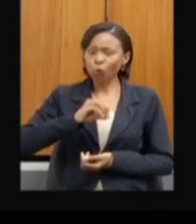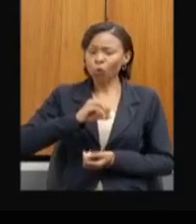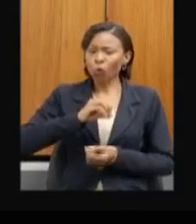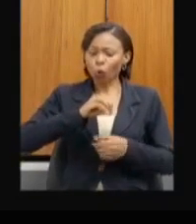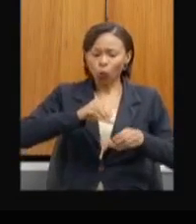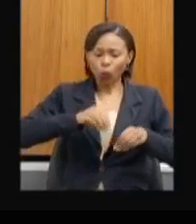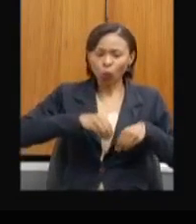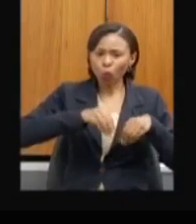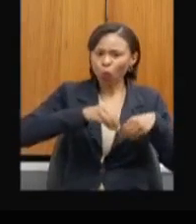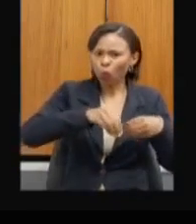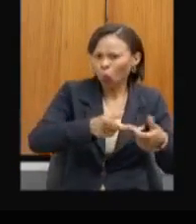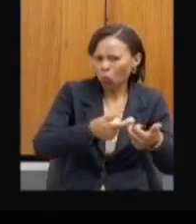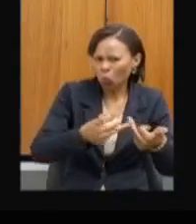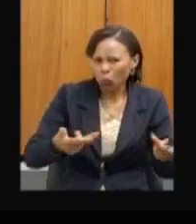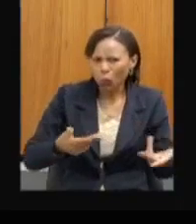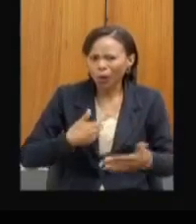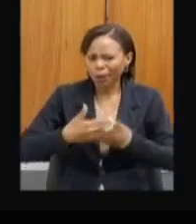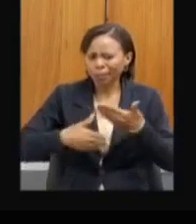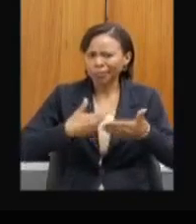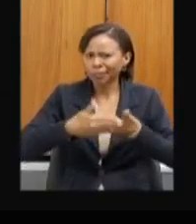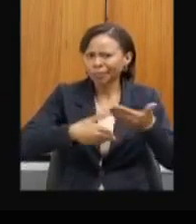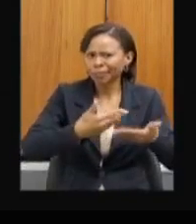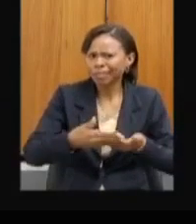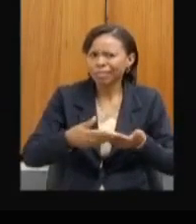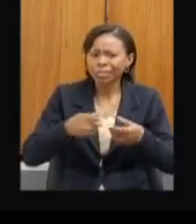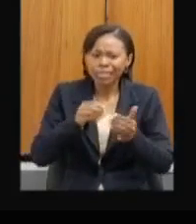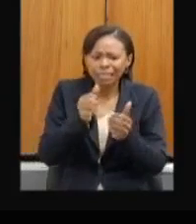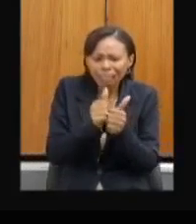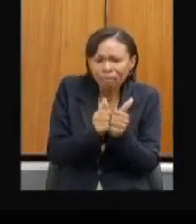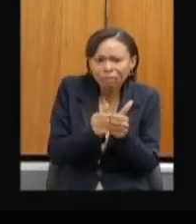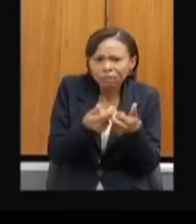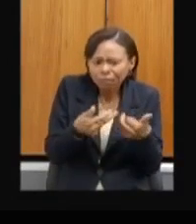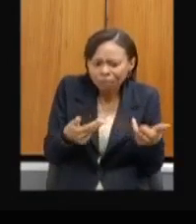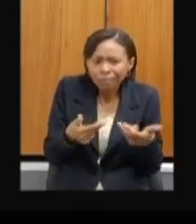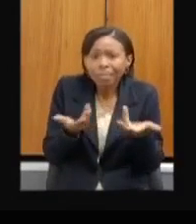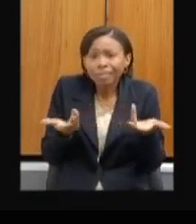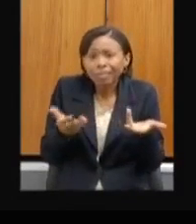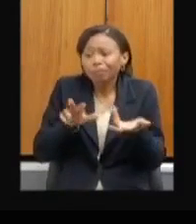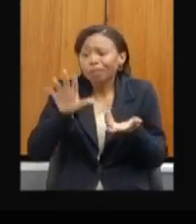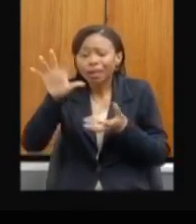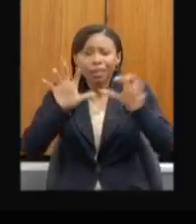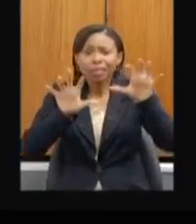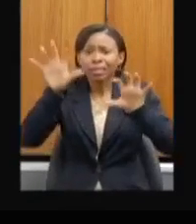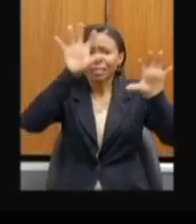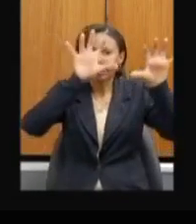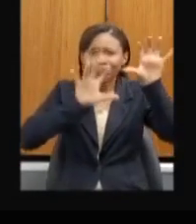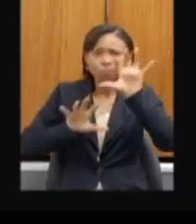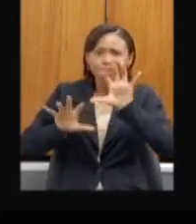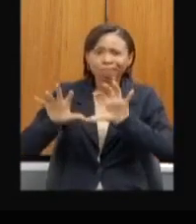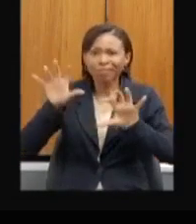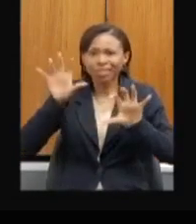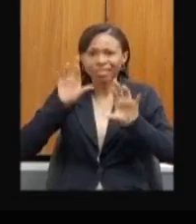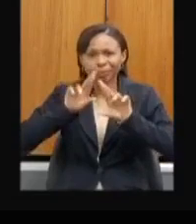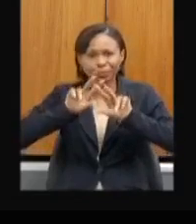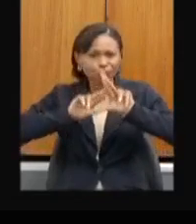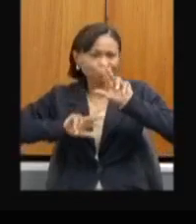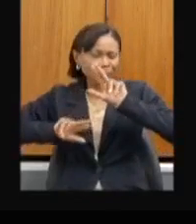com uma produção muito grande de grãos, você vai ali, então é isso, o nosso de Minas, ela tem exatamente